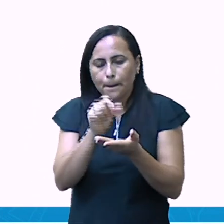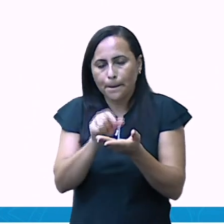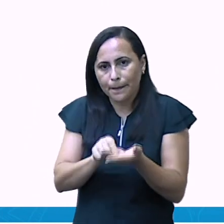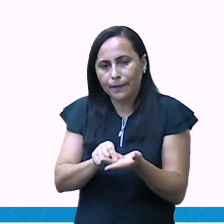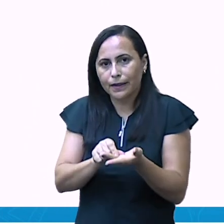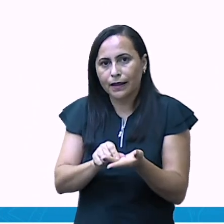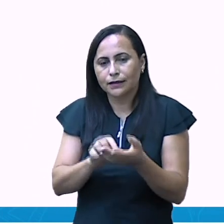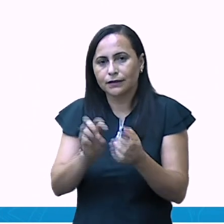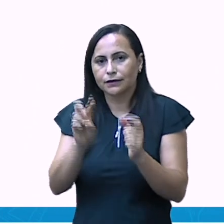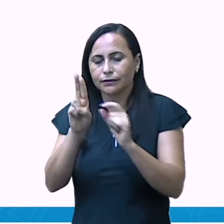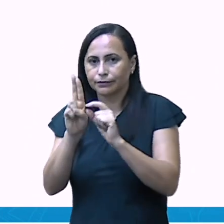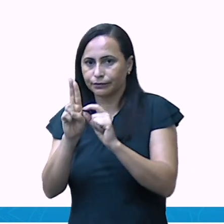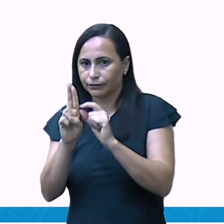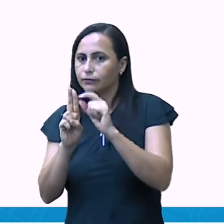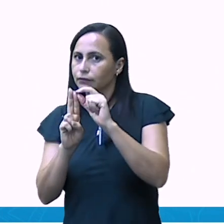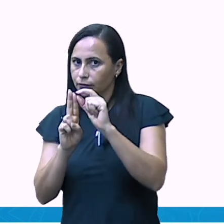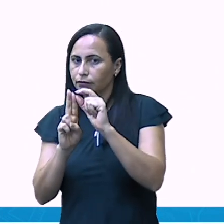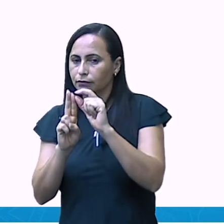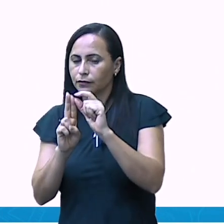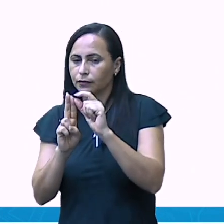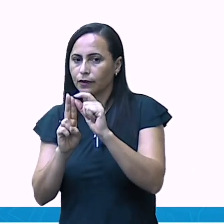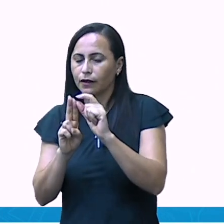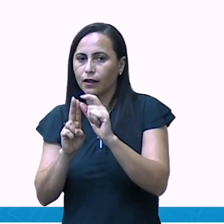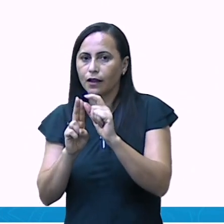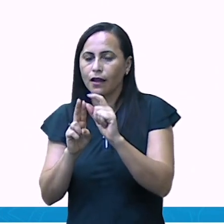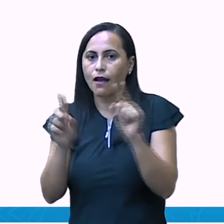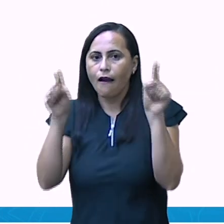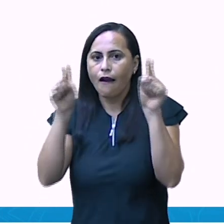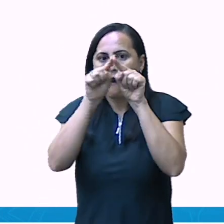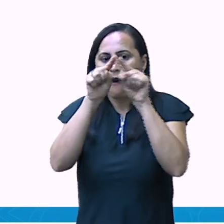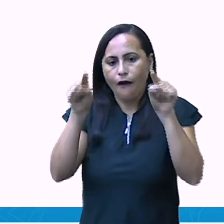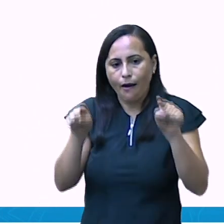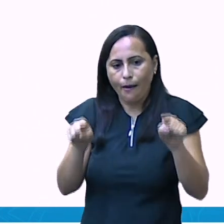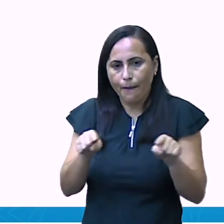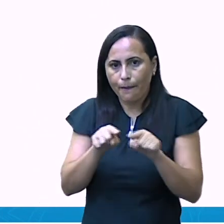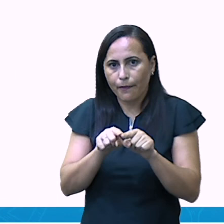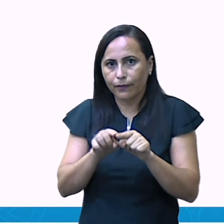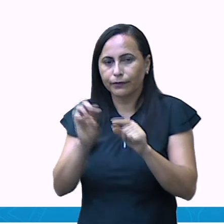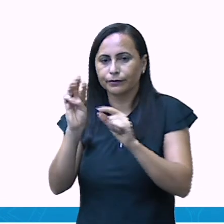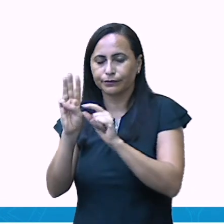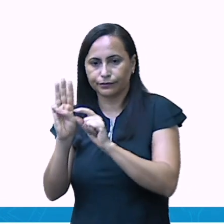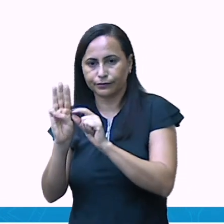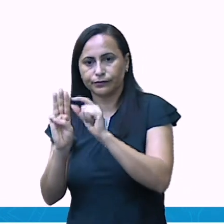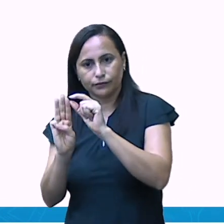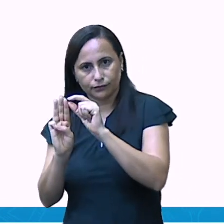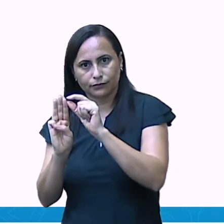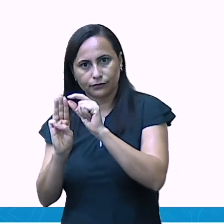barrinha, uma dezena. E cada plaquinha, uma centena.